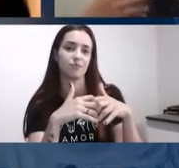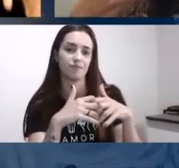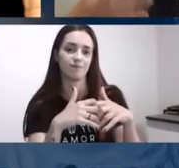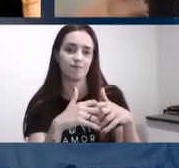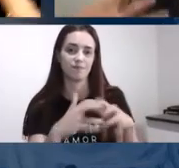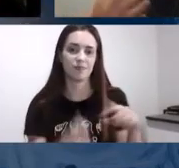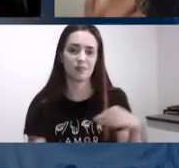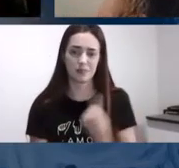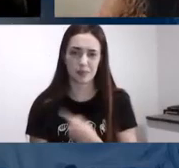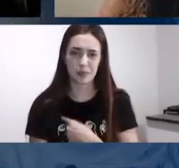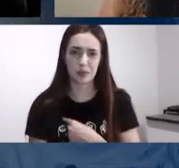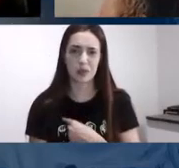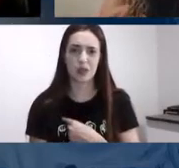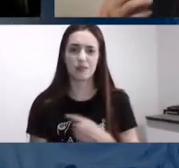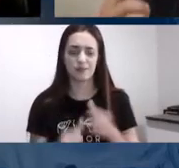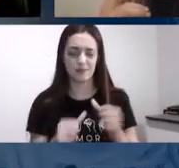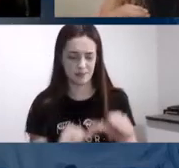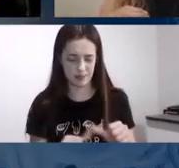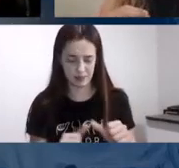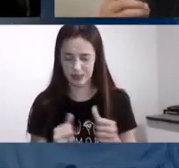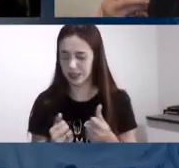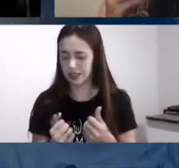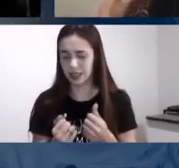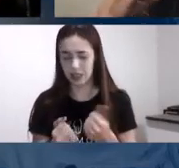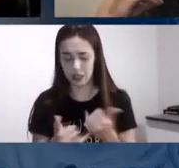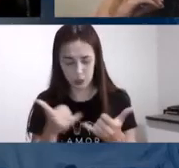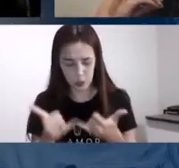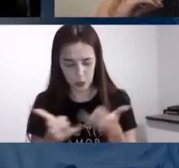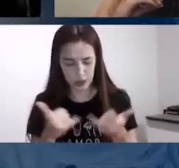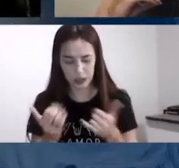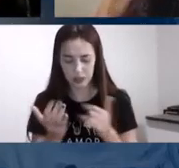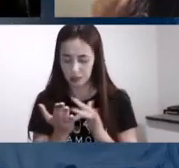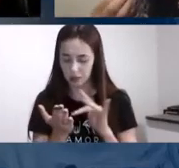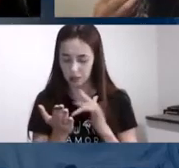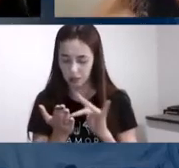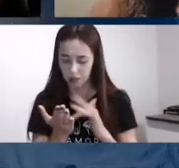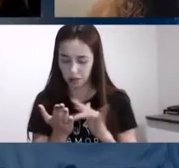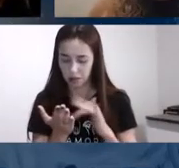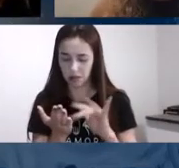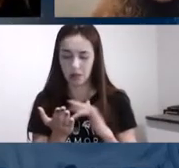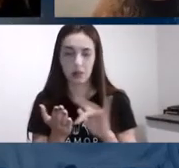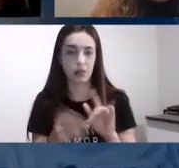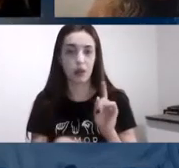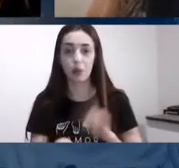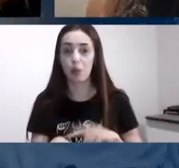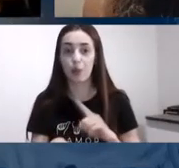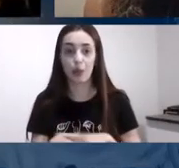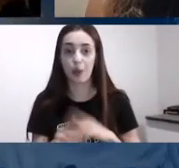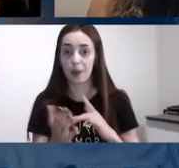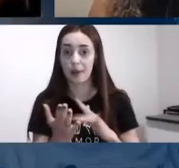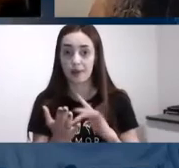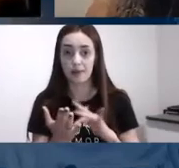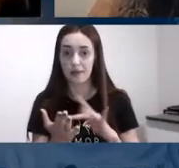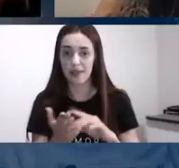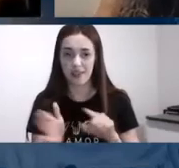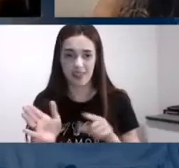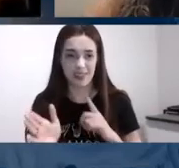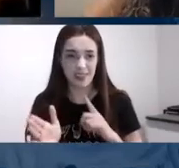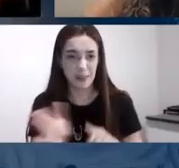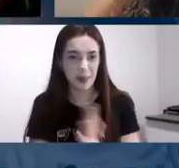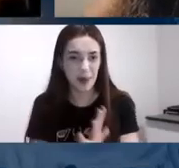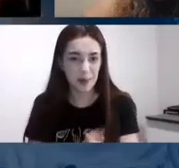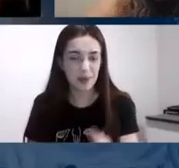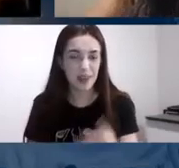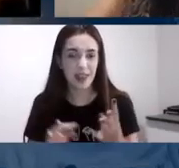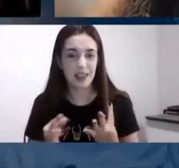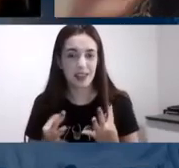joguinho na rede social a gente fica numa coisa de ação e reação tem uma pergunta aí as tecnologias os excessivos